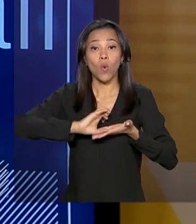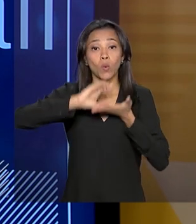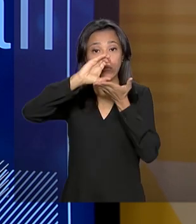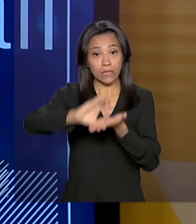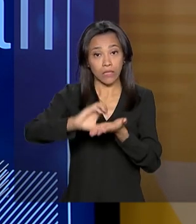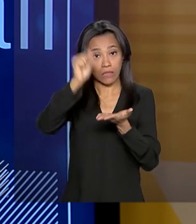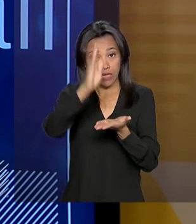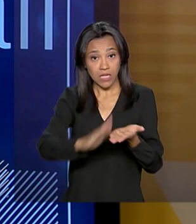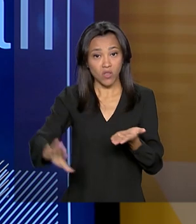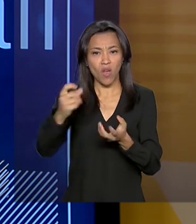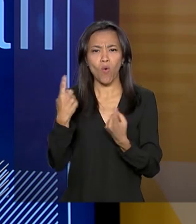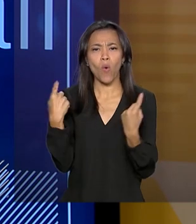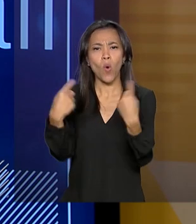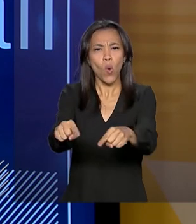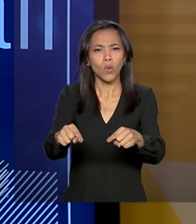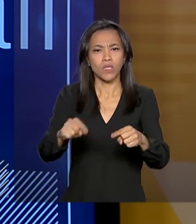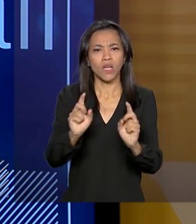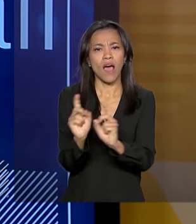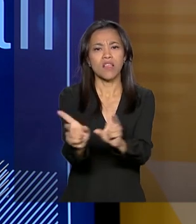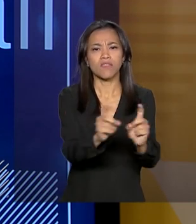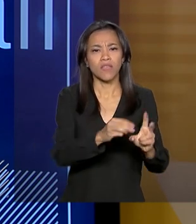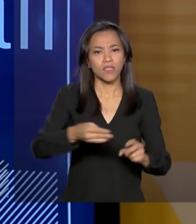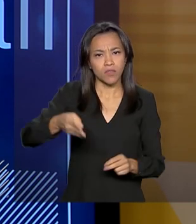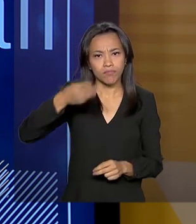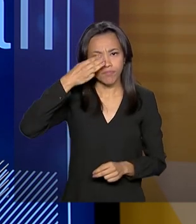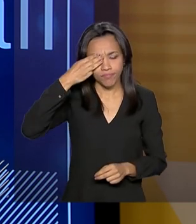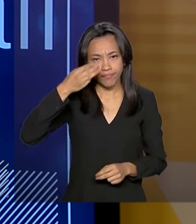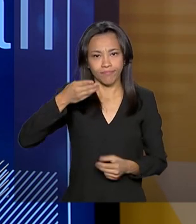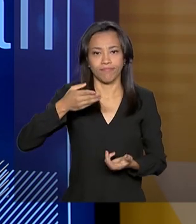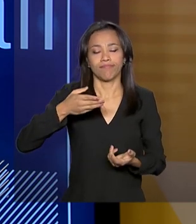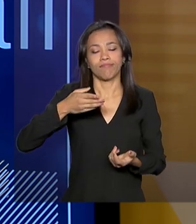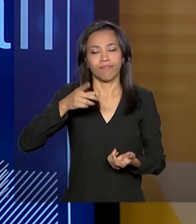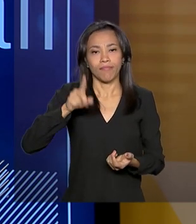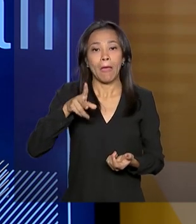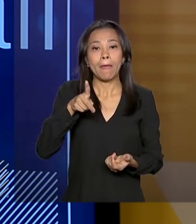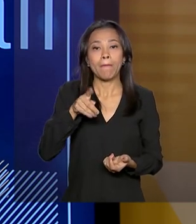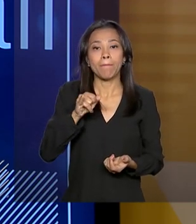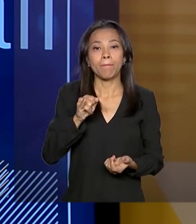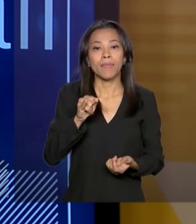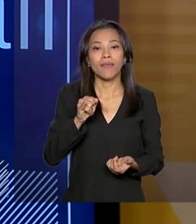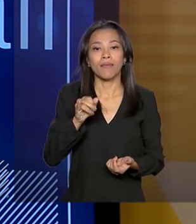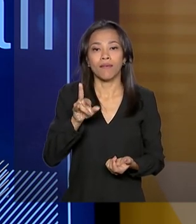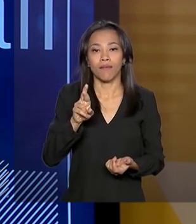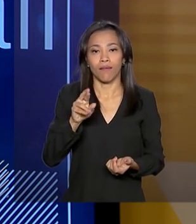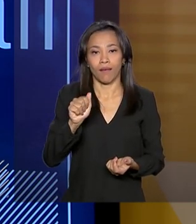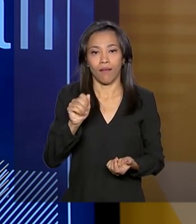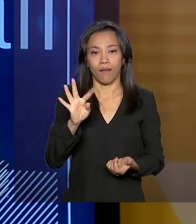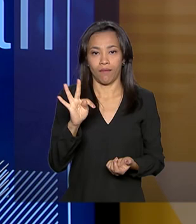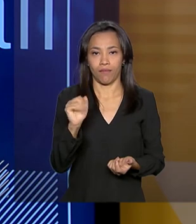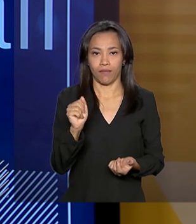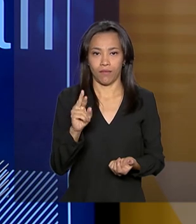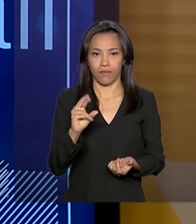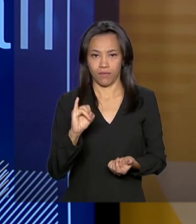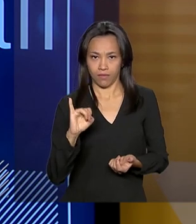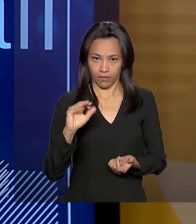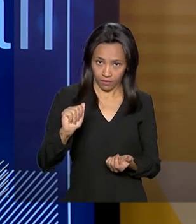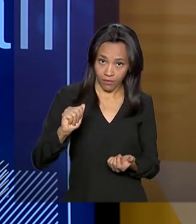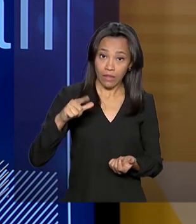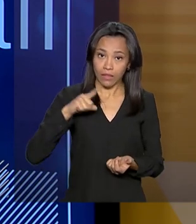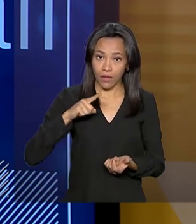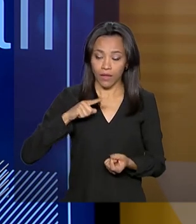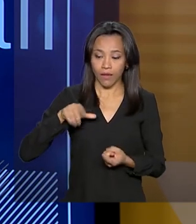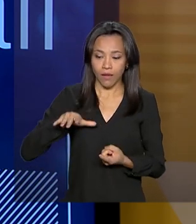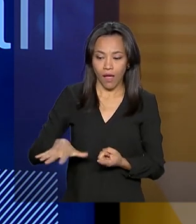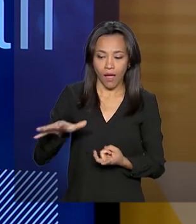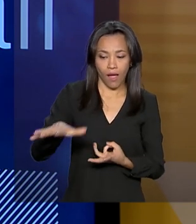de combate à pirataria. E esse conselho tem algumas áreas de interesse, né?